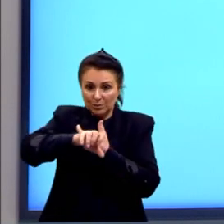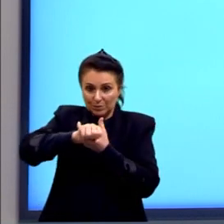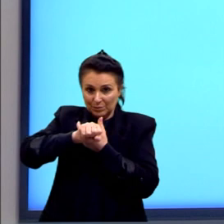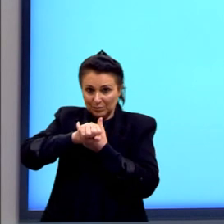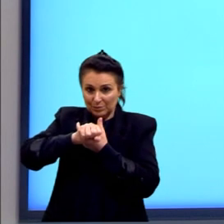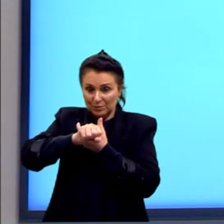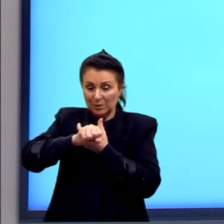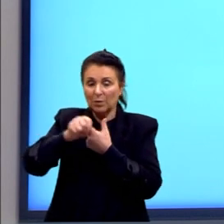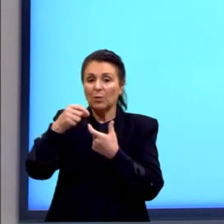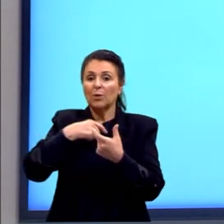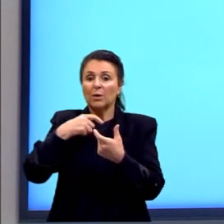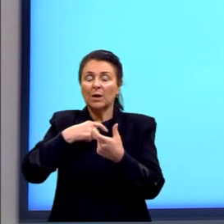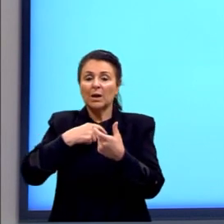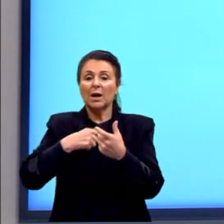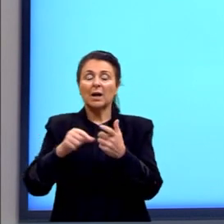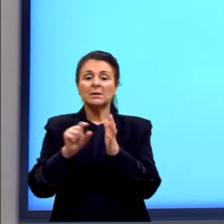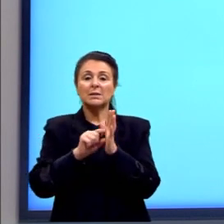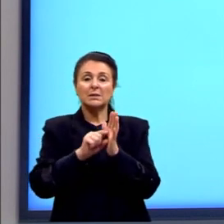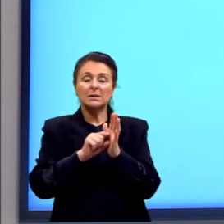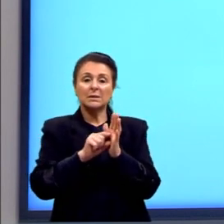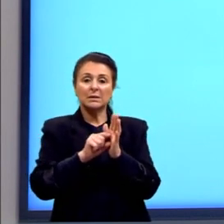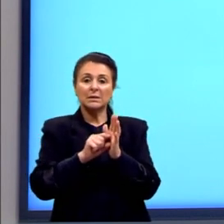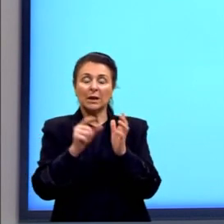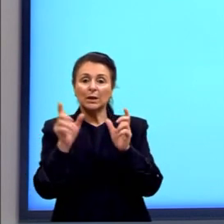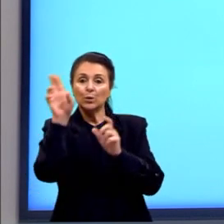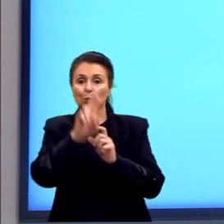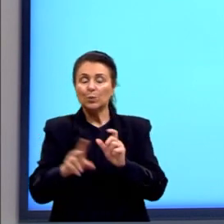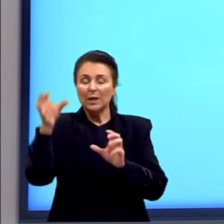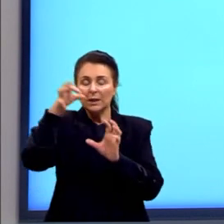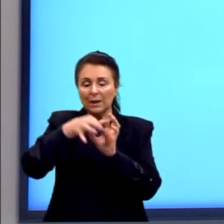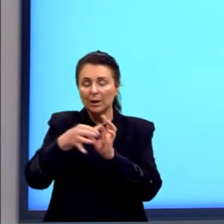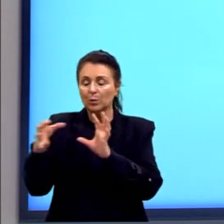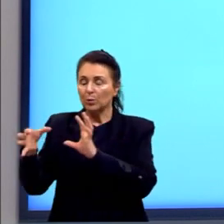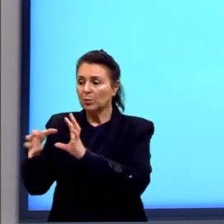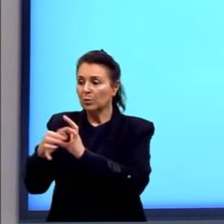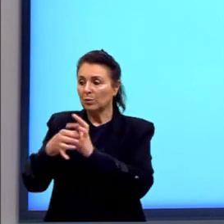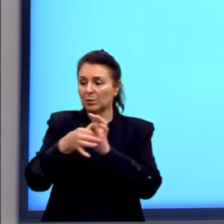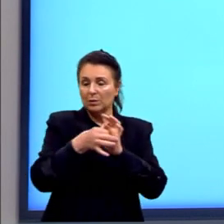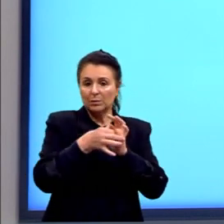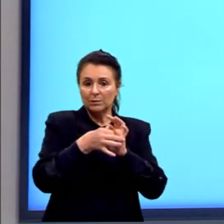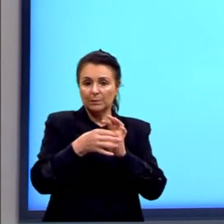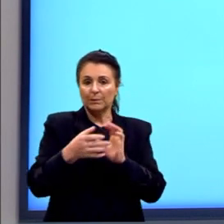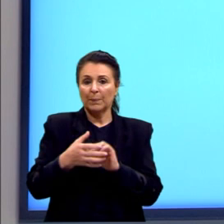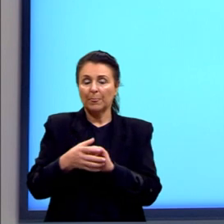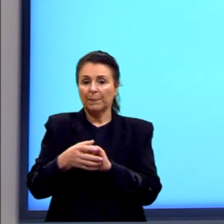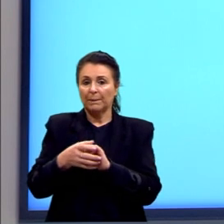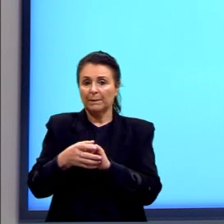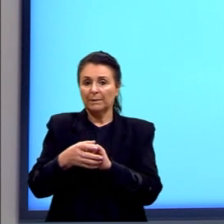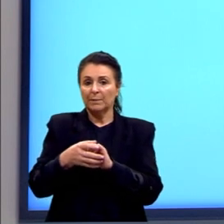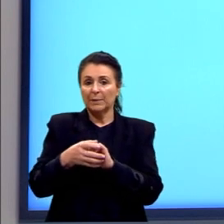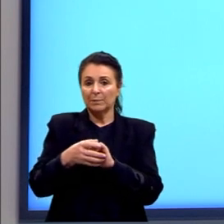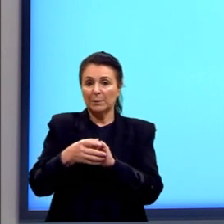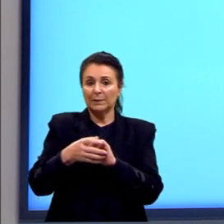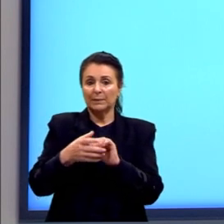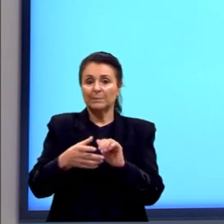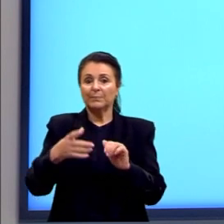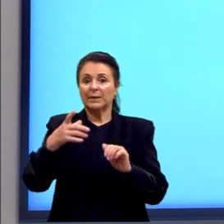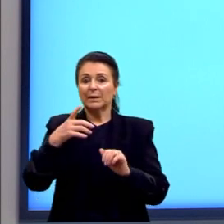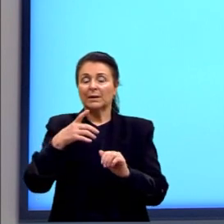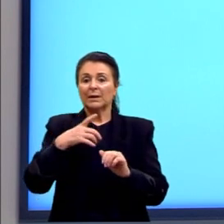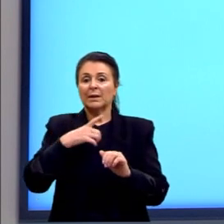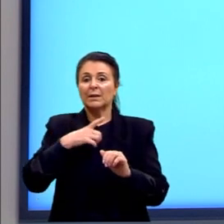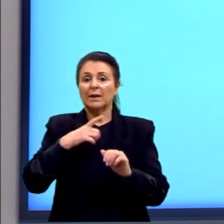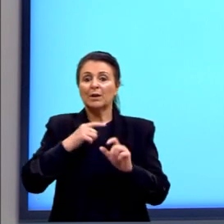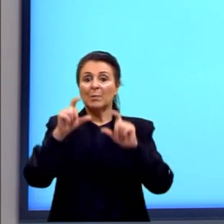sinonimia contextual. Lembrando que, mais adiante, a gente vai ter uma aula só sobre isso. Aqui a gente